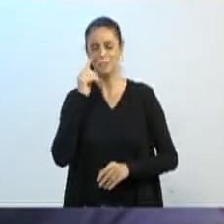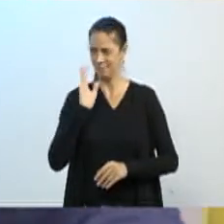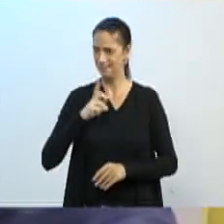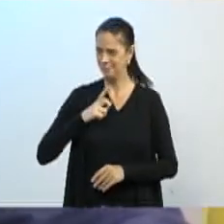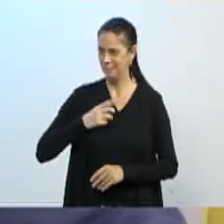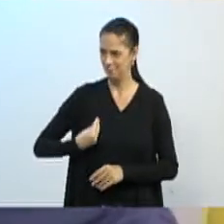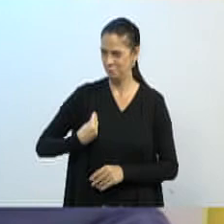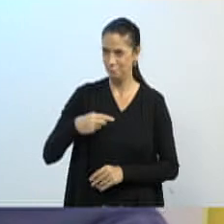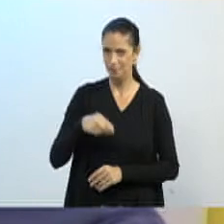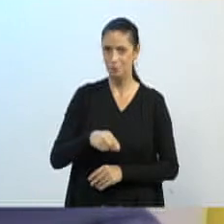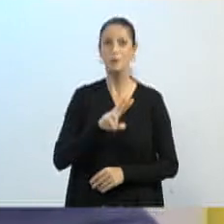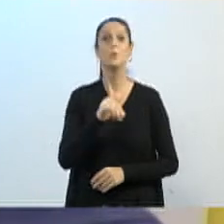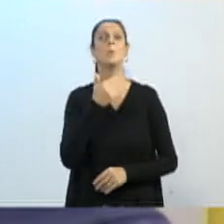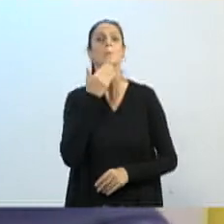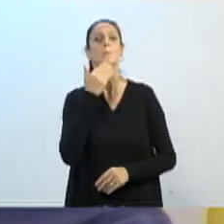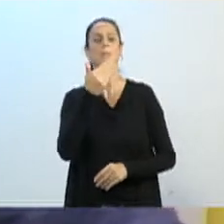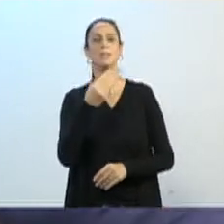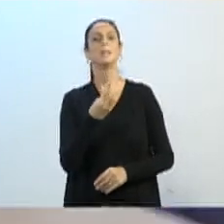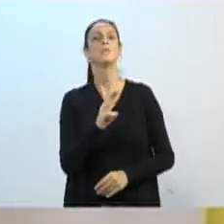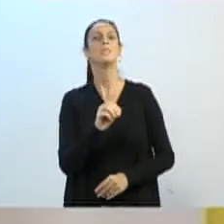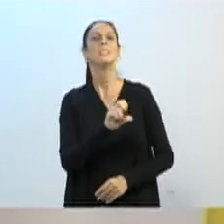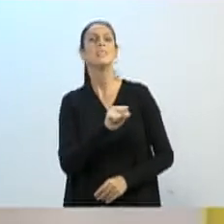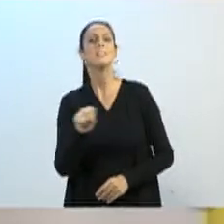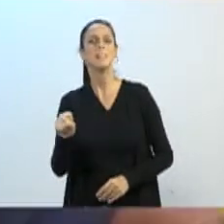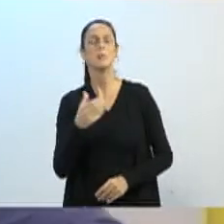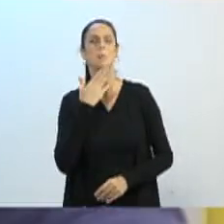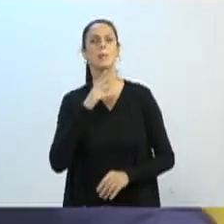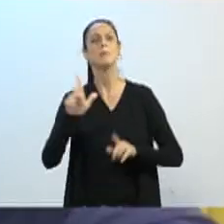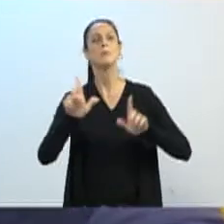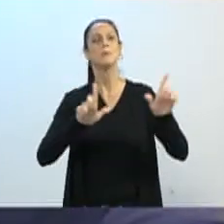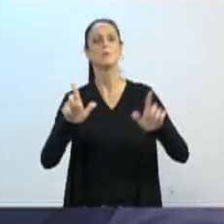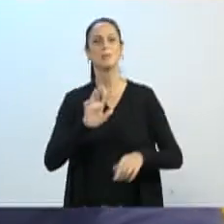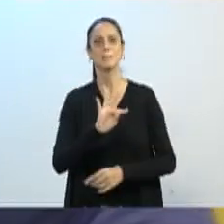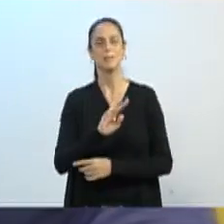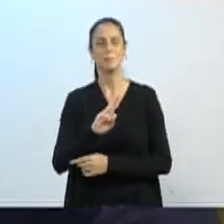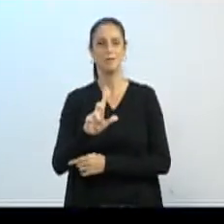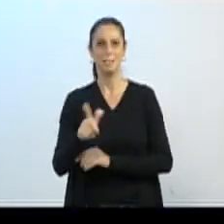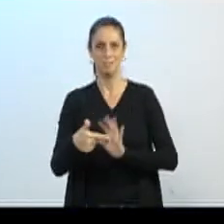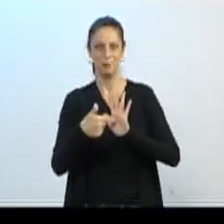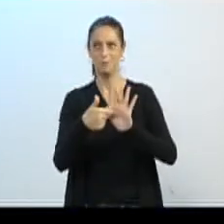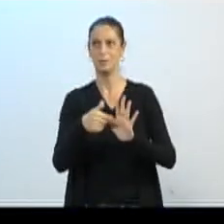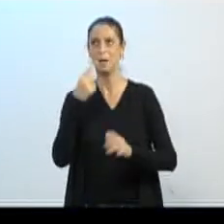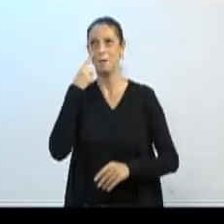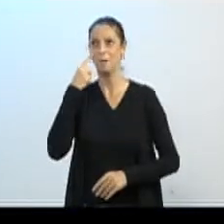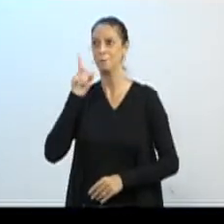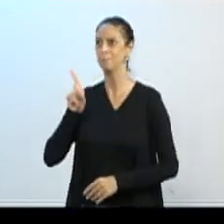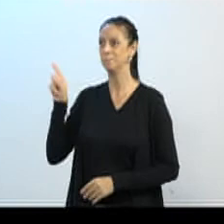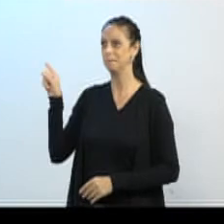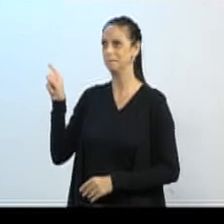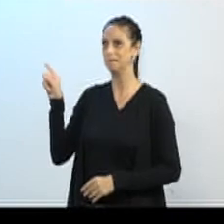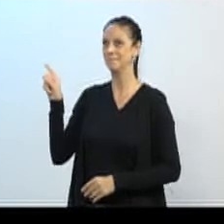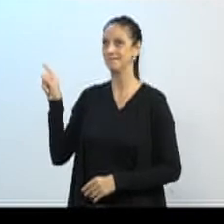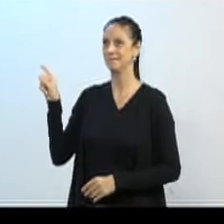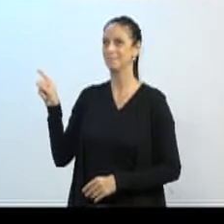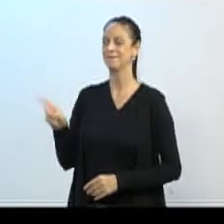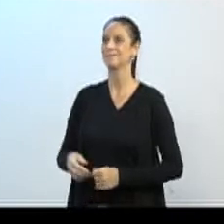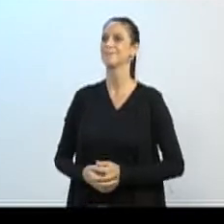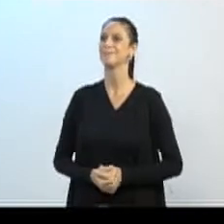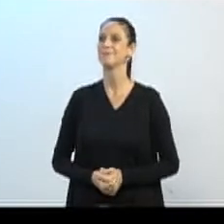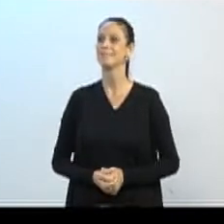Tem até um vídeo, até vou pedir só uns 30 segundos ali, a TVL, para lançar esse vídeo, rapidinho? Entre todos os momentos